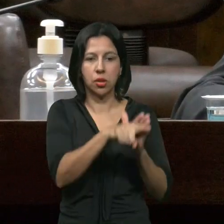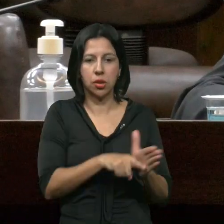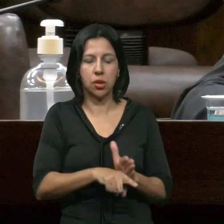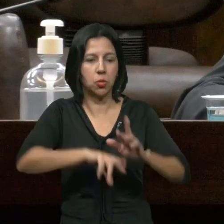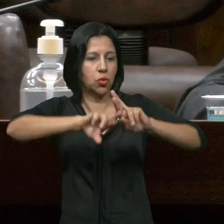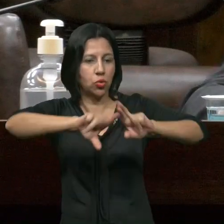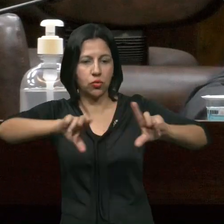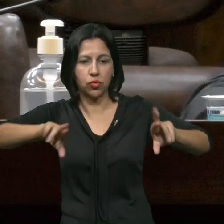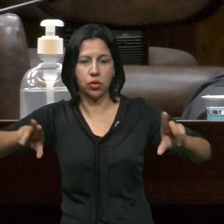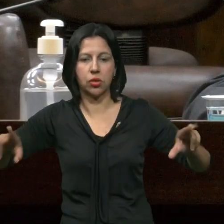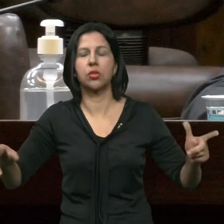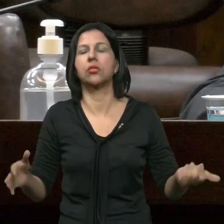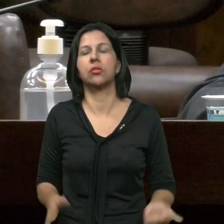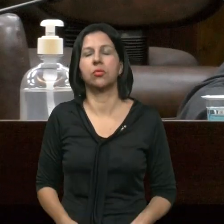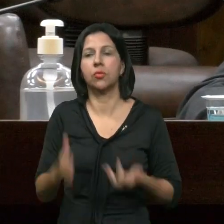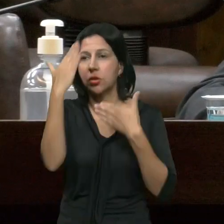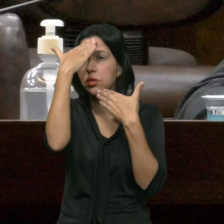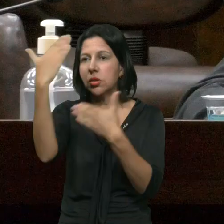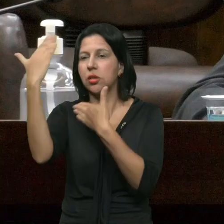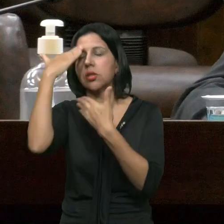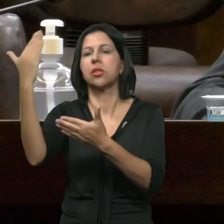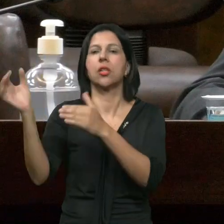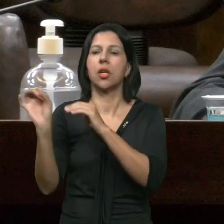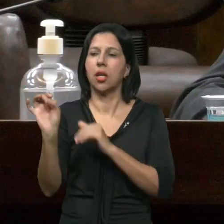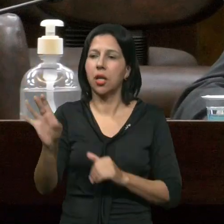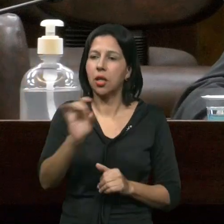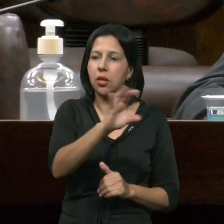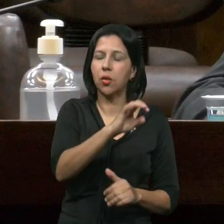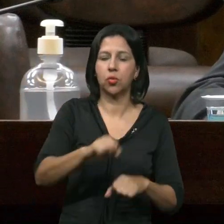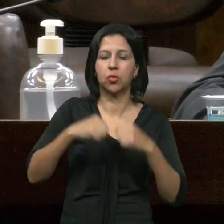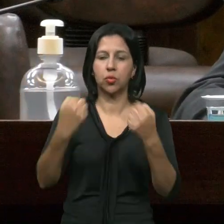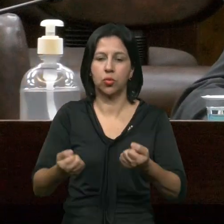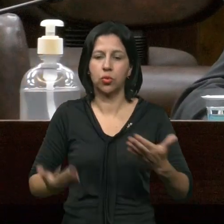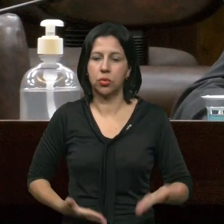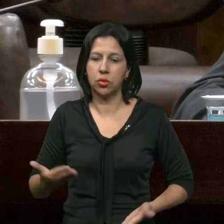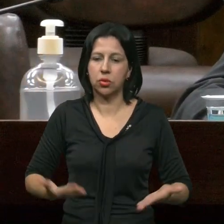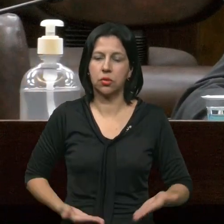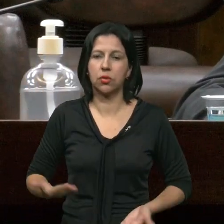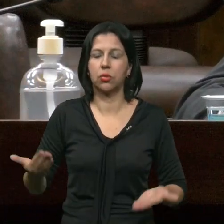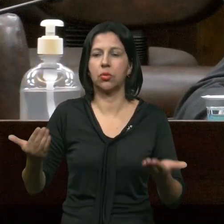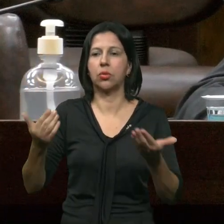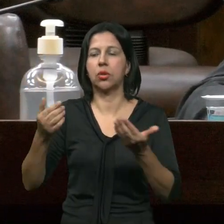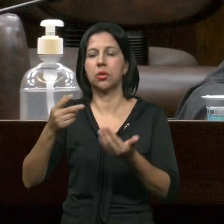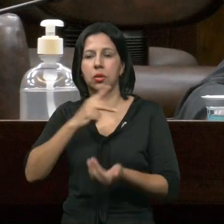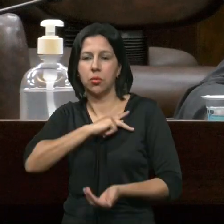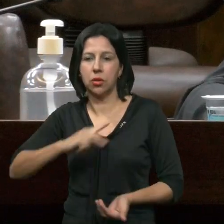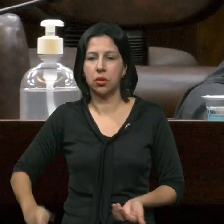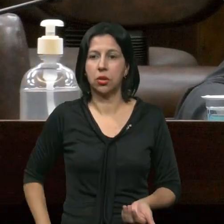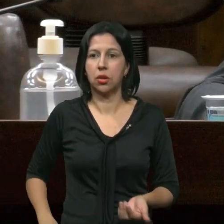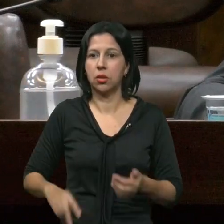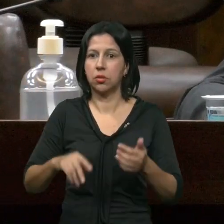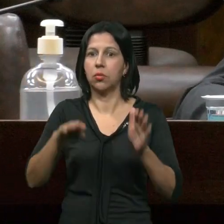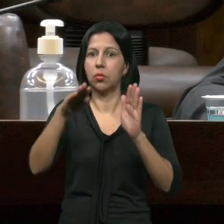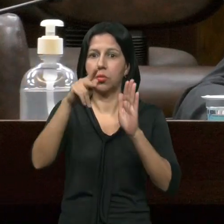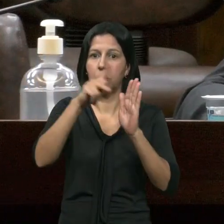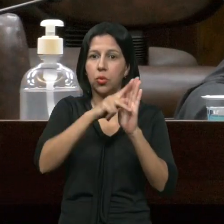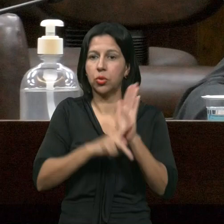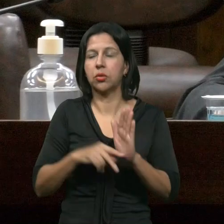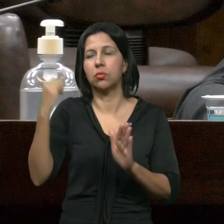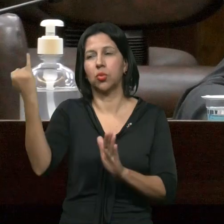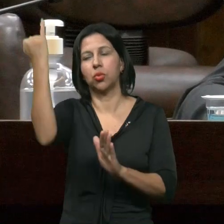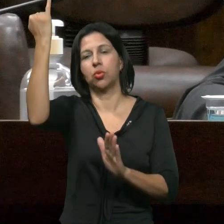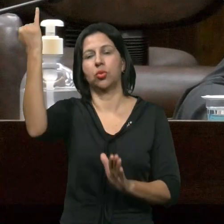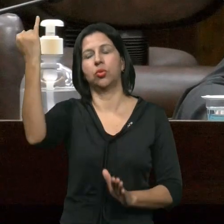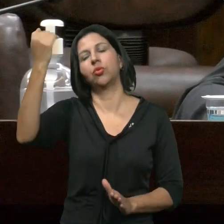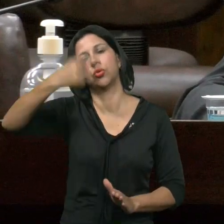Então Eu Queria Agradecer Principalmente As Comissões A Todos Servidores Da Casa E A Presidência Por Esse Projeto Importante Que Nós